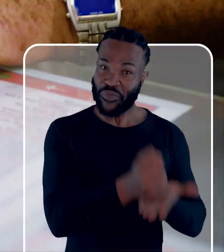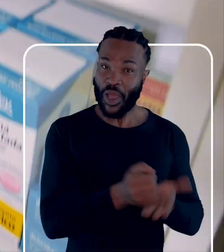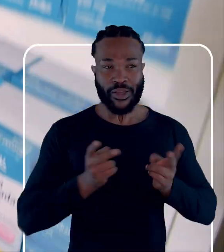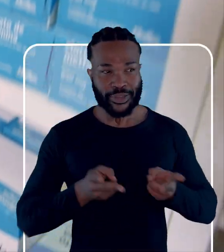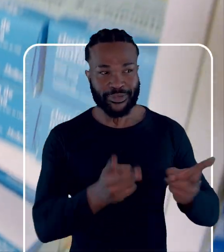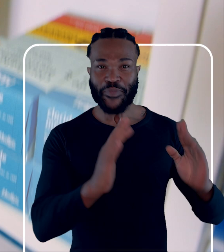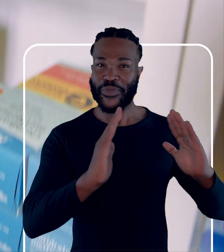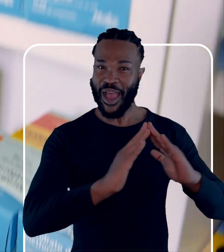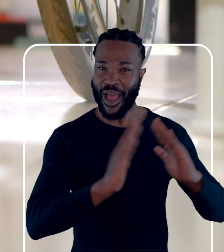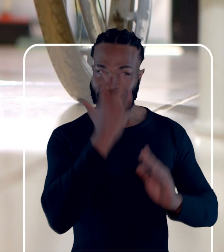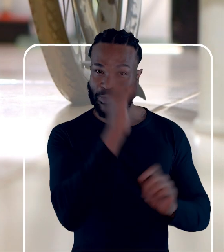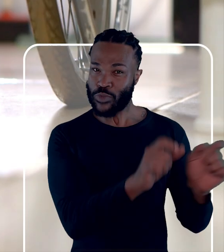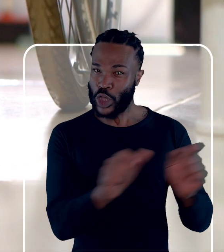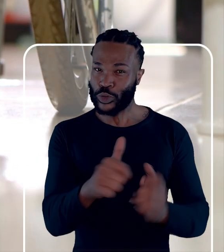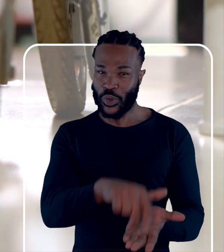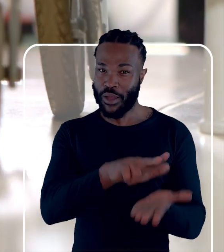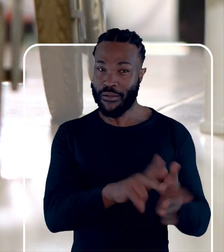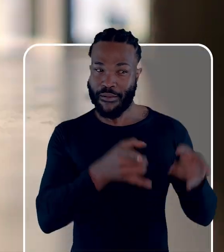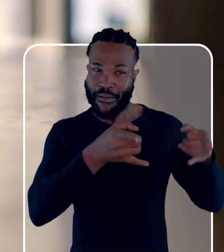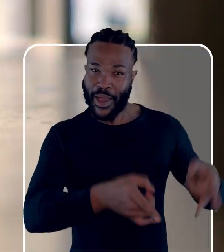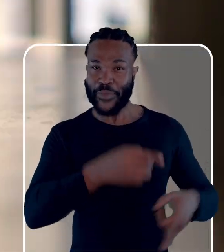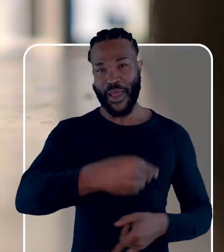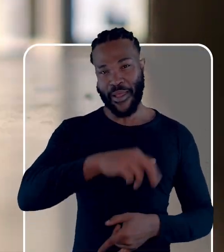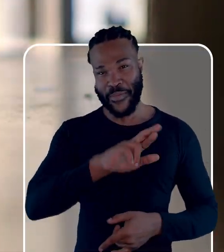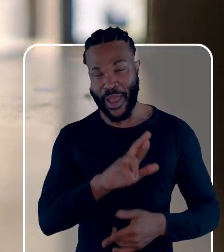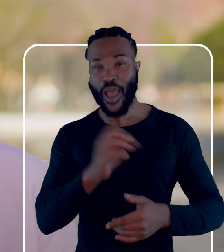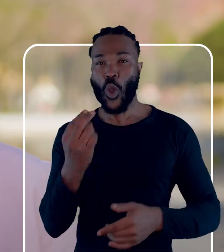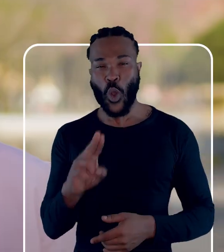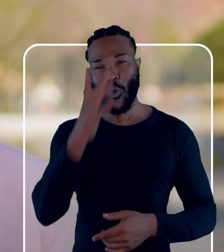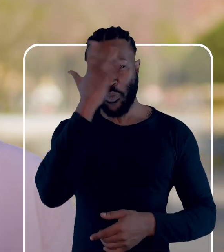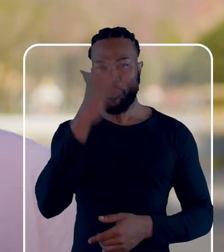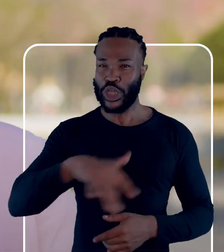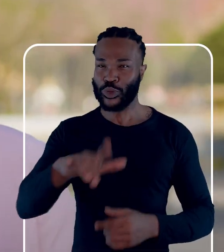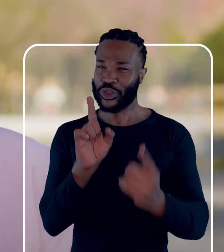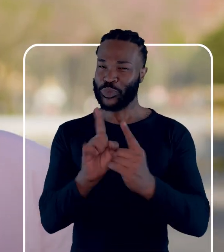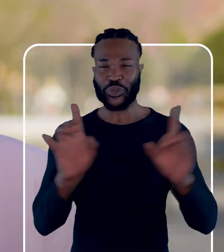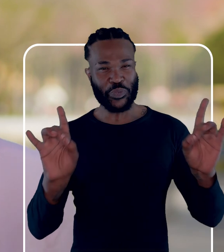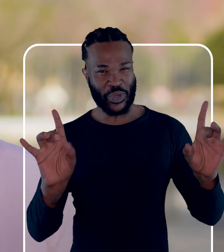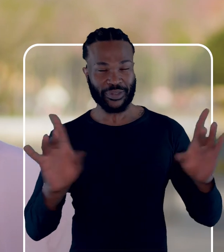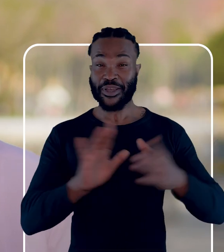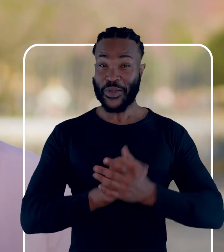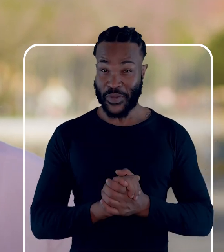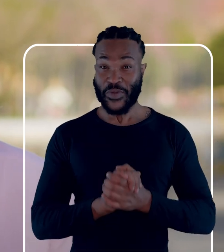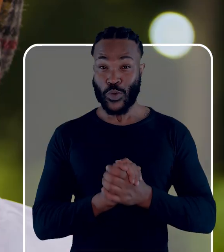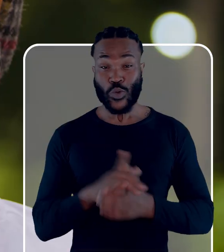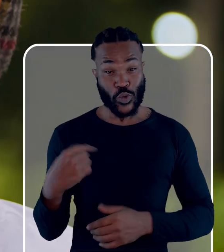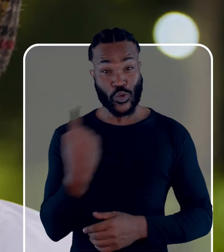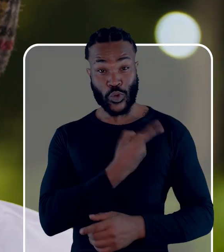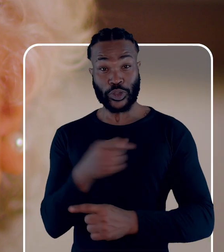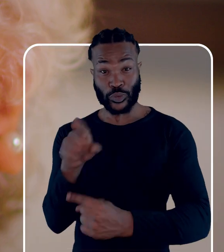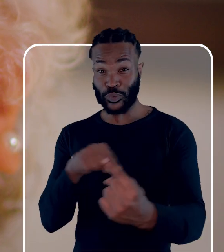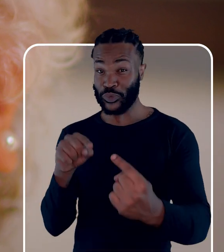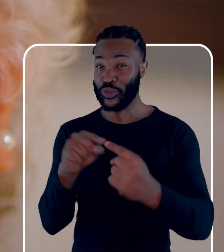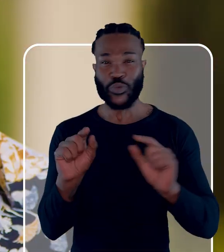contínuo na casa das pessoas que são acamadas, com mobilidade reduzida, pacientes especiais de um modo geral. O